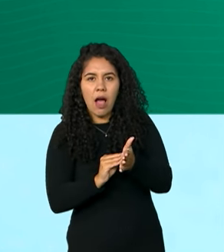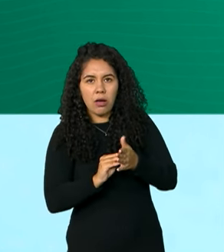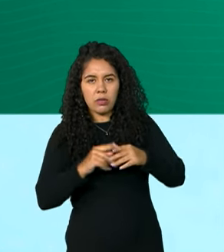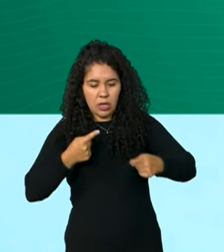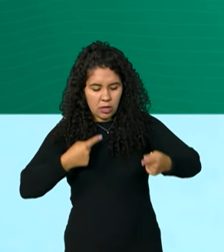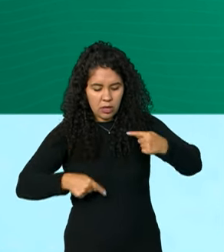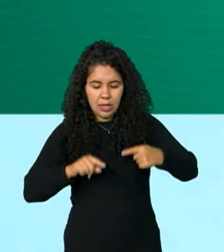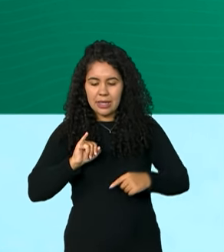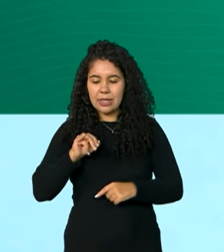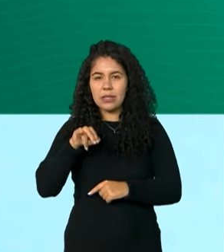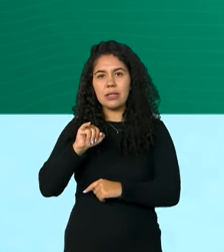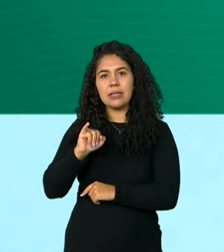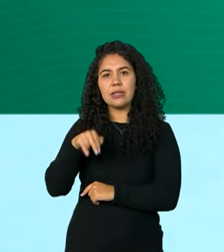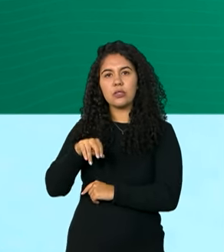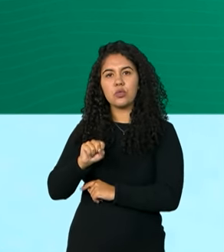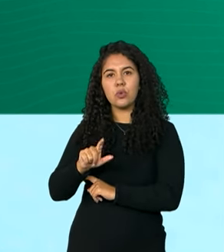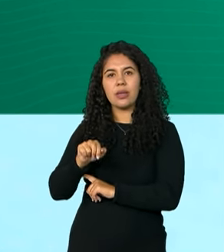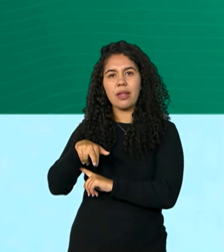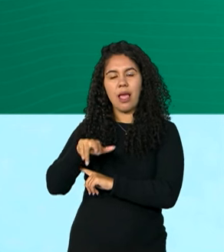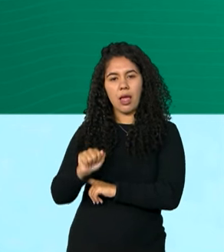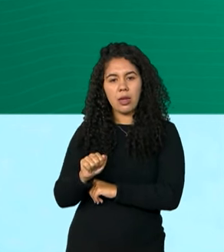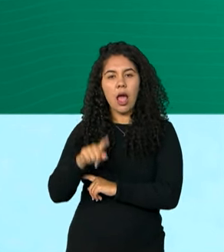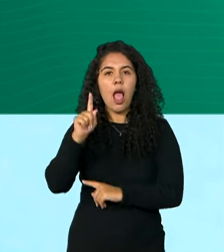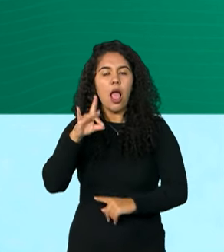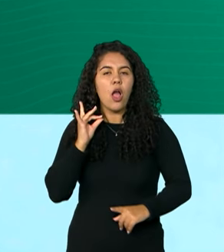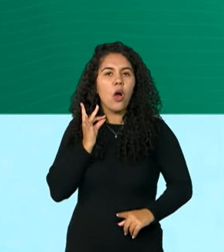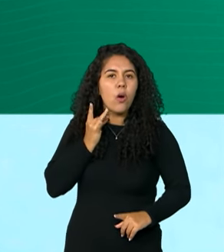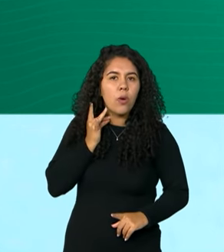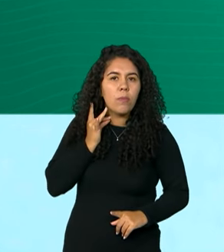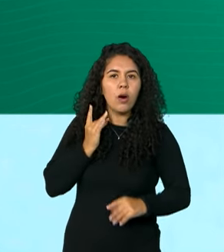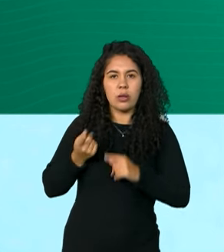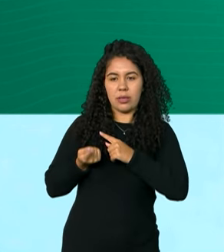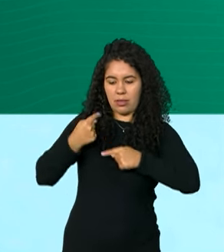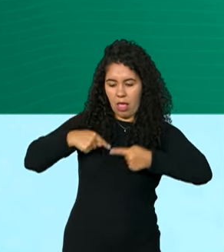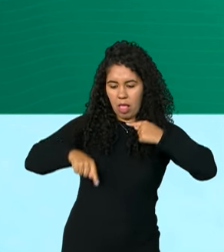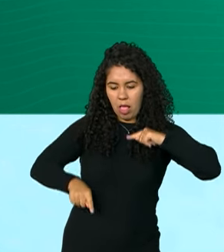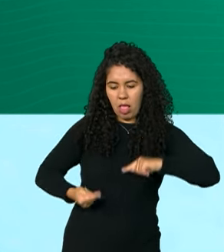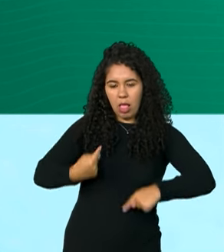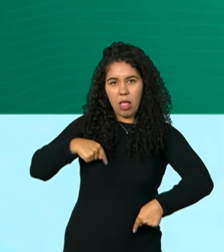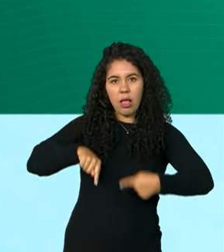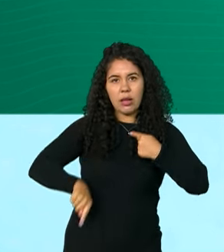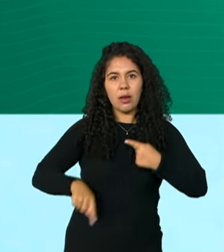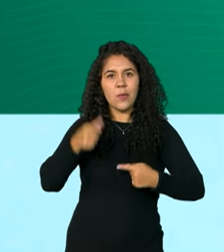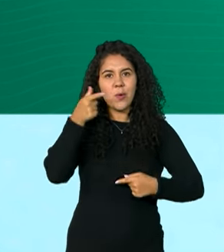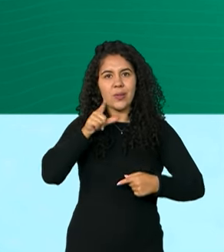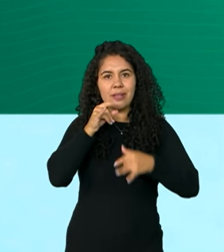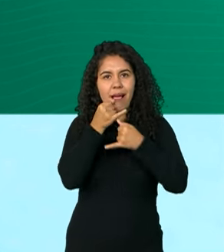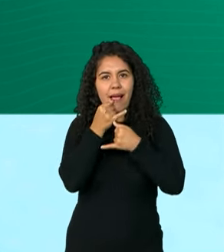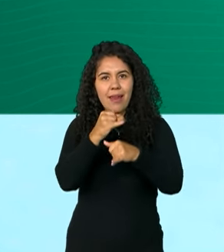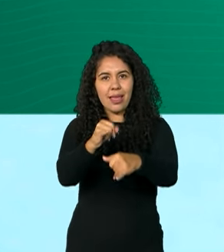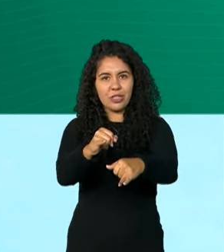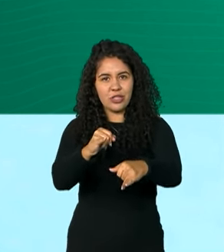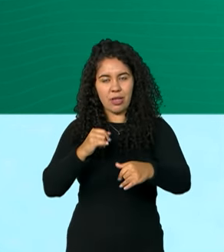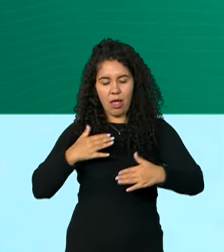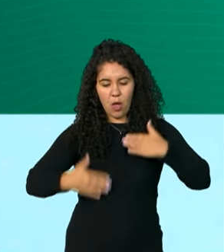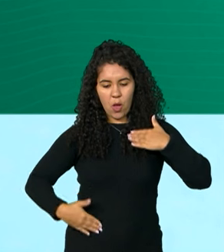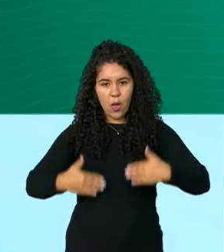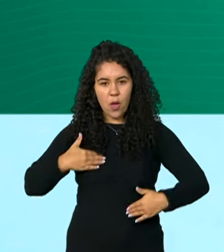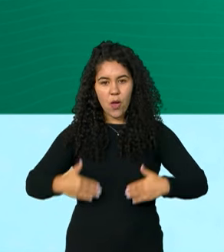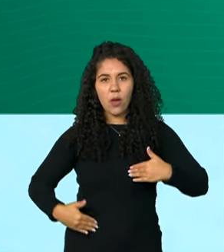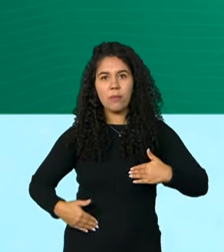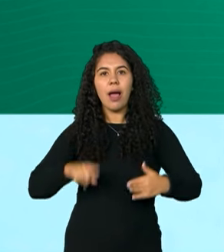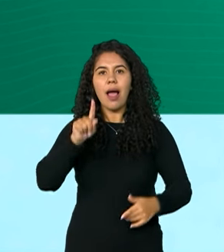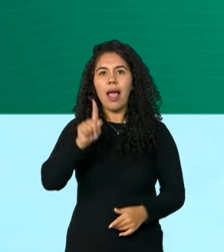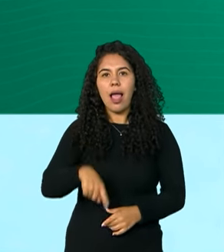insulina, hormônio que regula a glicose no sangue e garante energia para o organismo. É a